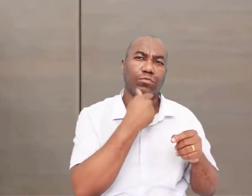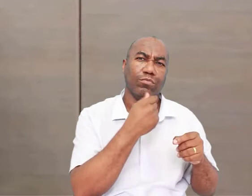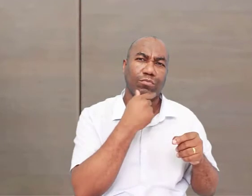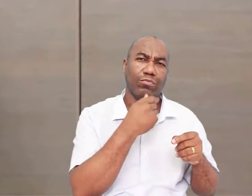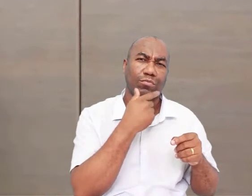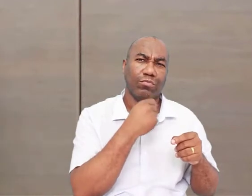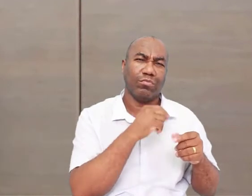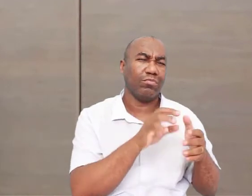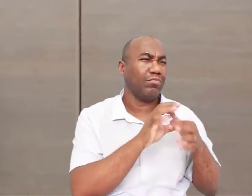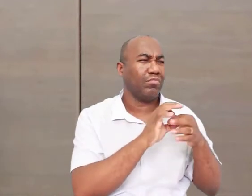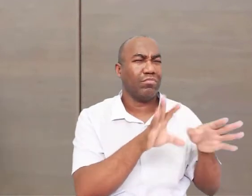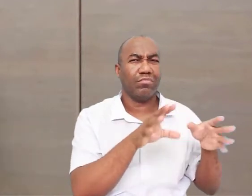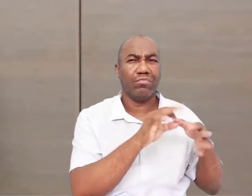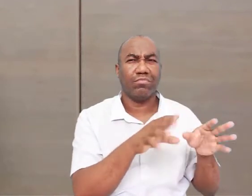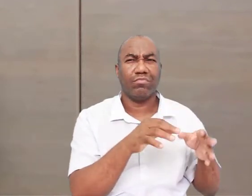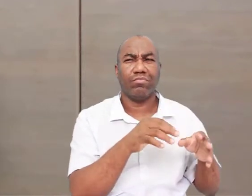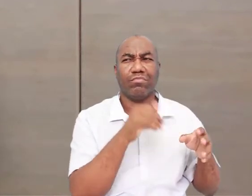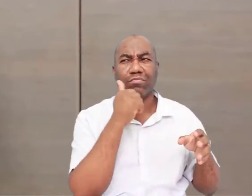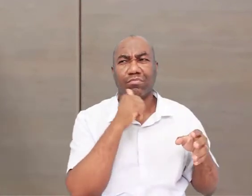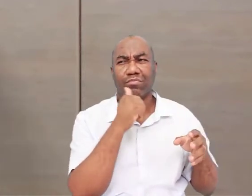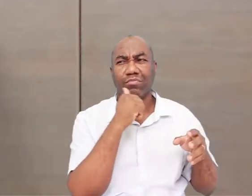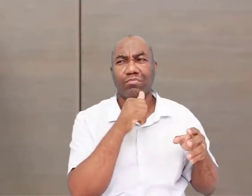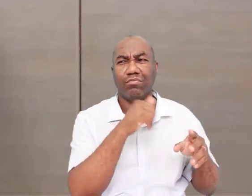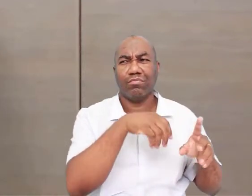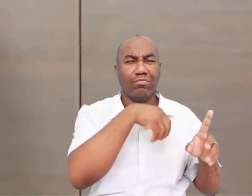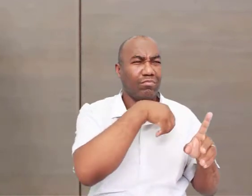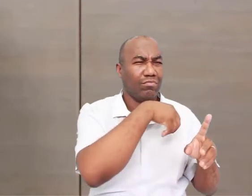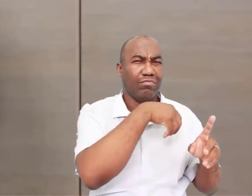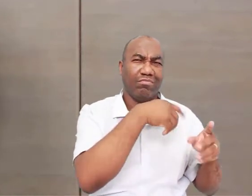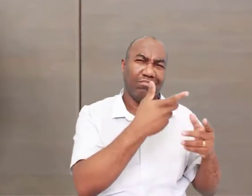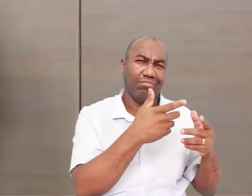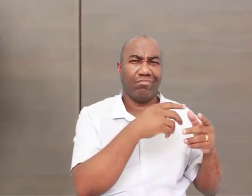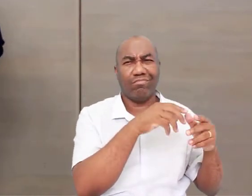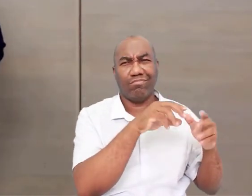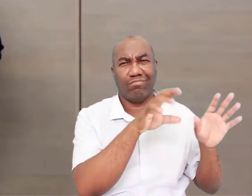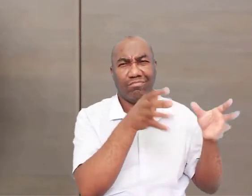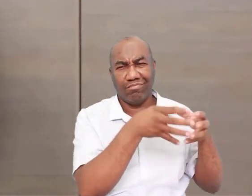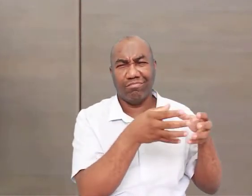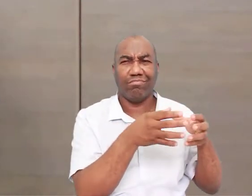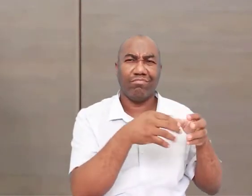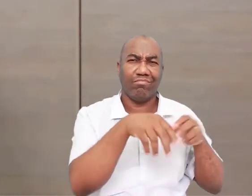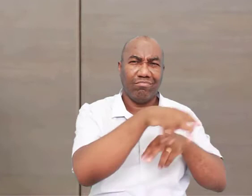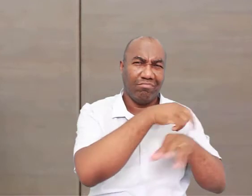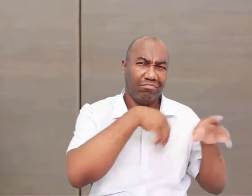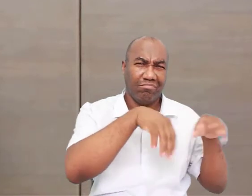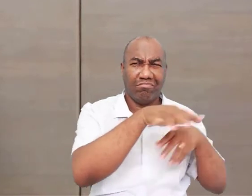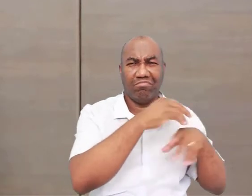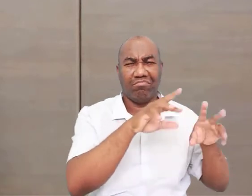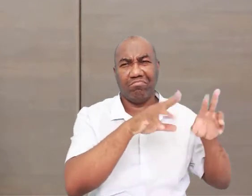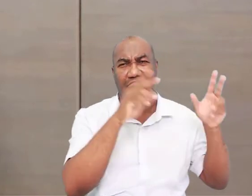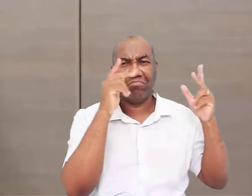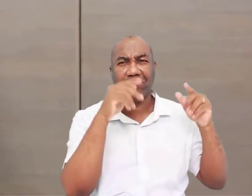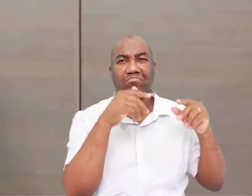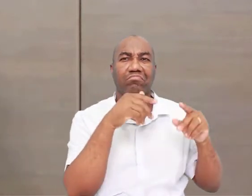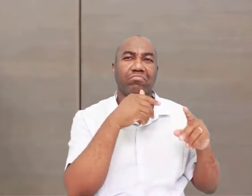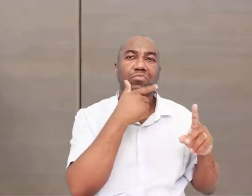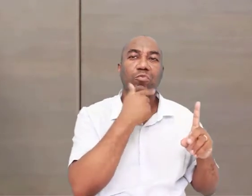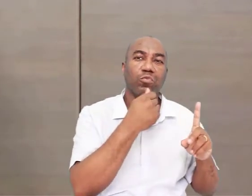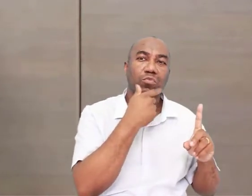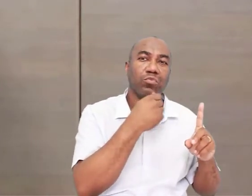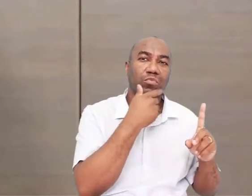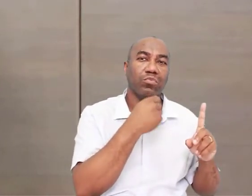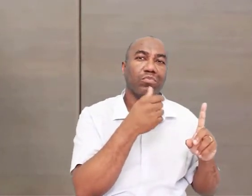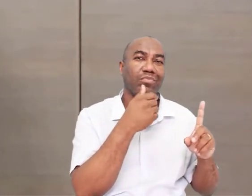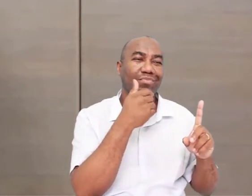várias fêmeas, uma fêmea tem vários machos. Isso é normal, né? No meio animal. Então, nessa fase, os nossos ancestrais eram muito